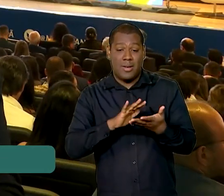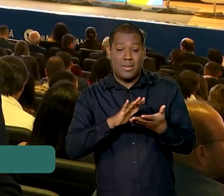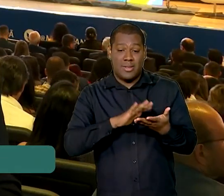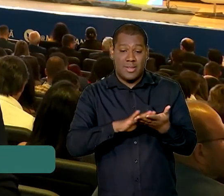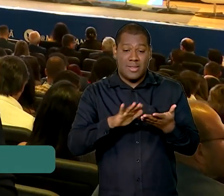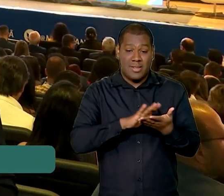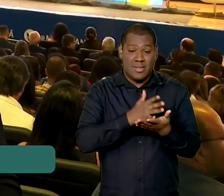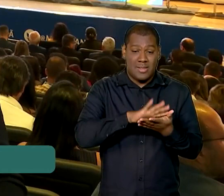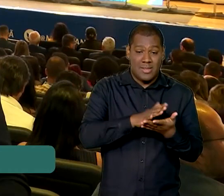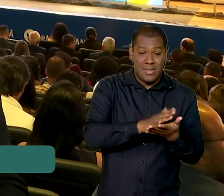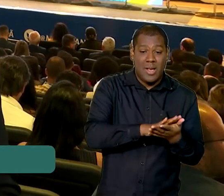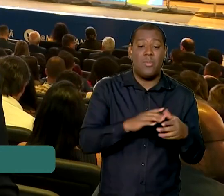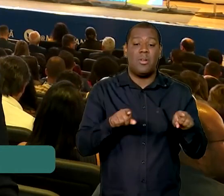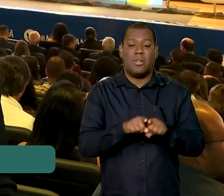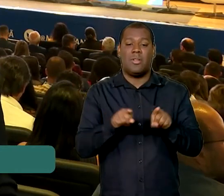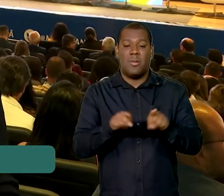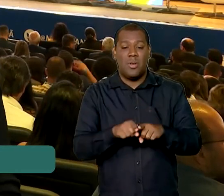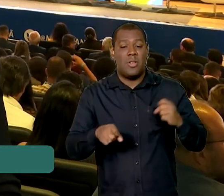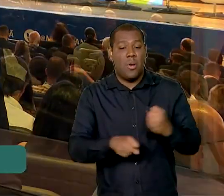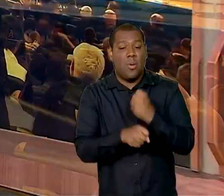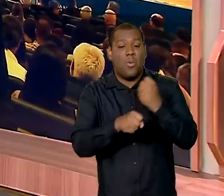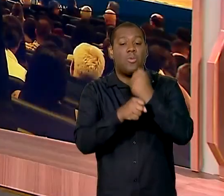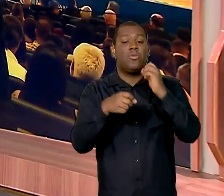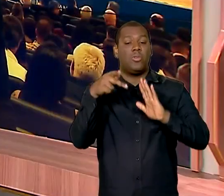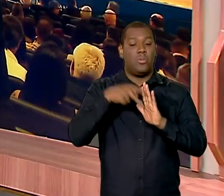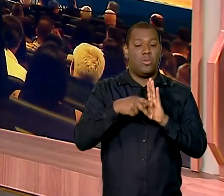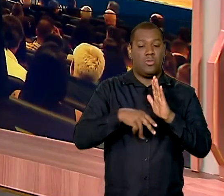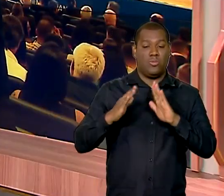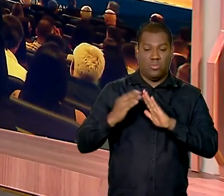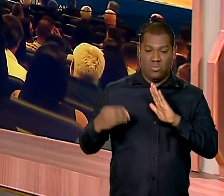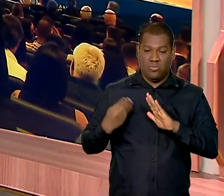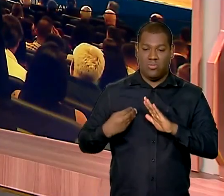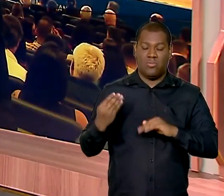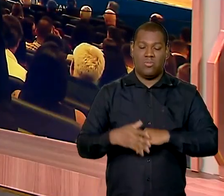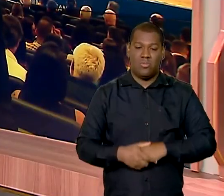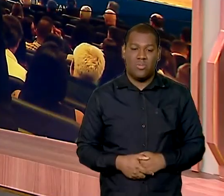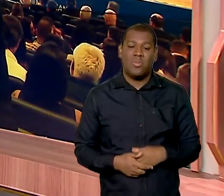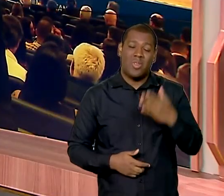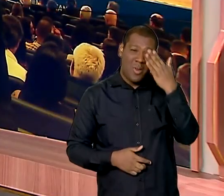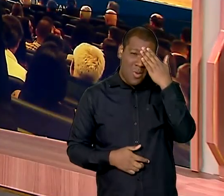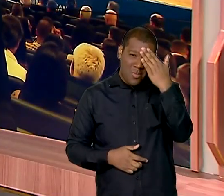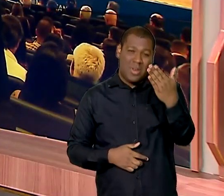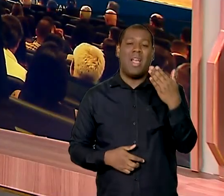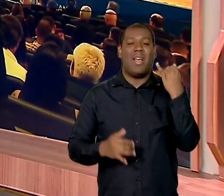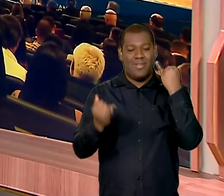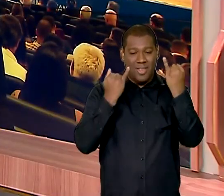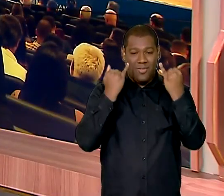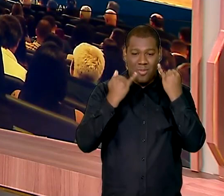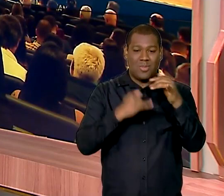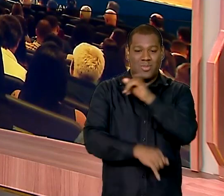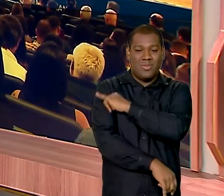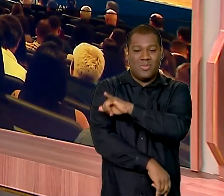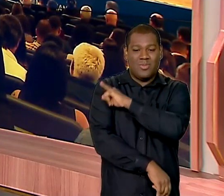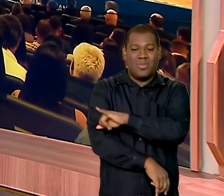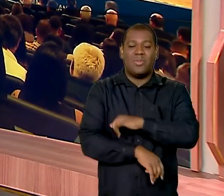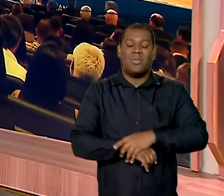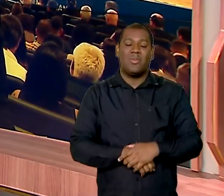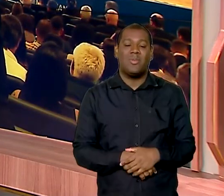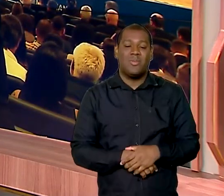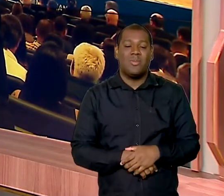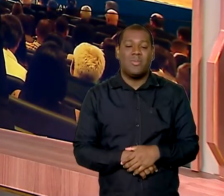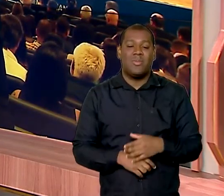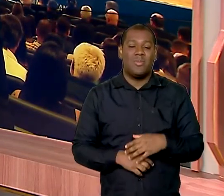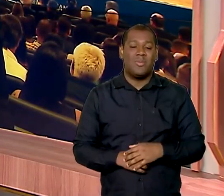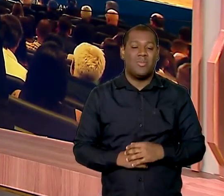residências populares. Eu volto com você, Vanessa. Ok, Thiago Pimenta com as informações direto do Rio de Janeiro. Muito obrigada pelas informações